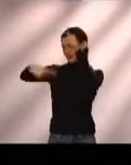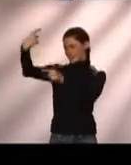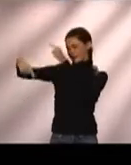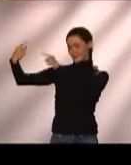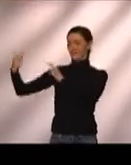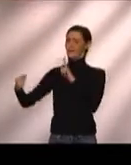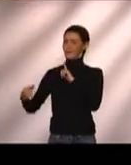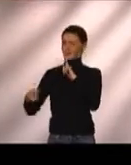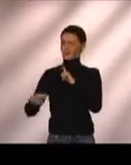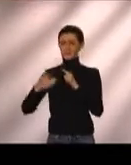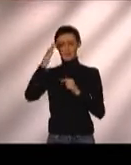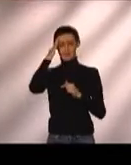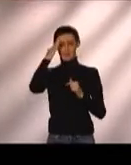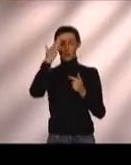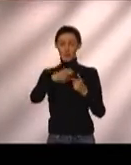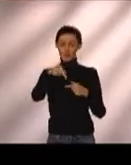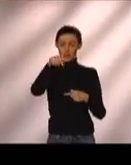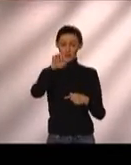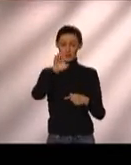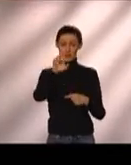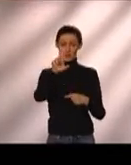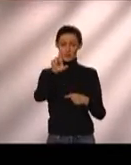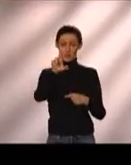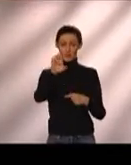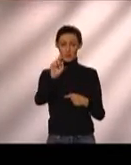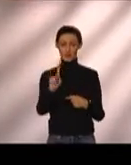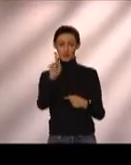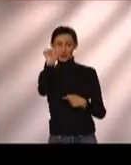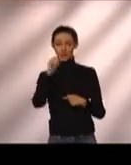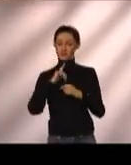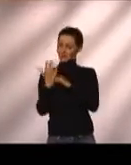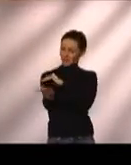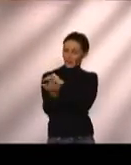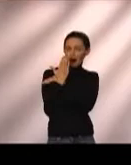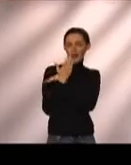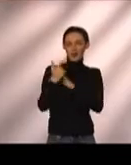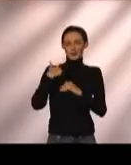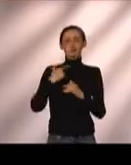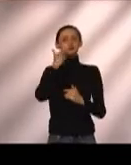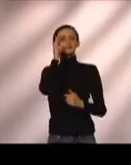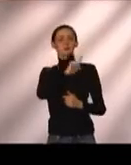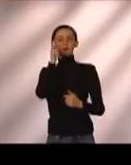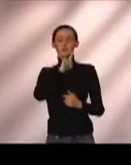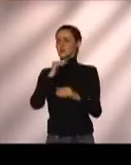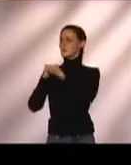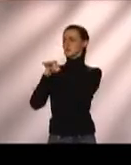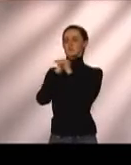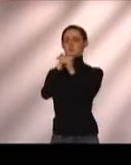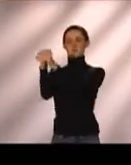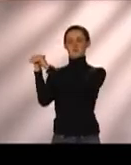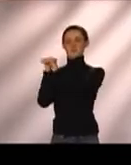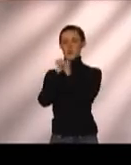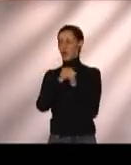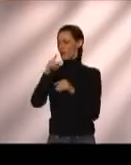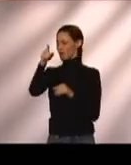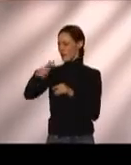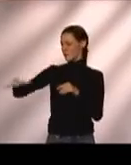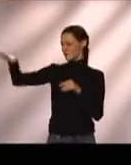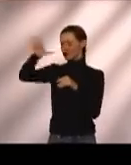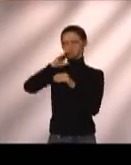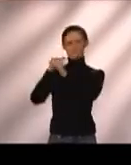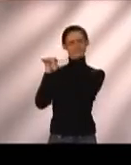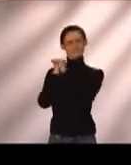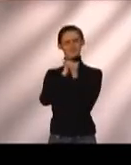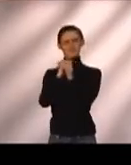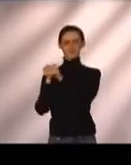e eles veem no Eureka a oportunidade deles se prepararem para competir com a igualdade com os